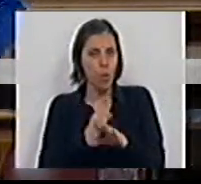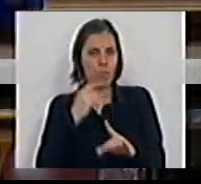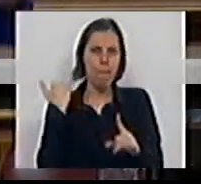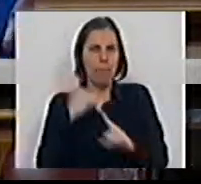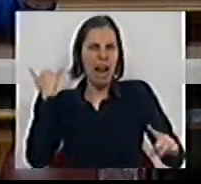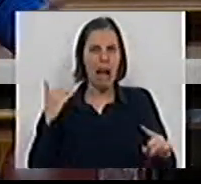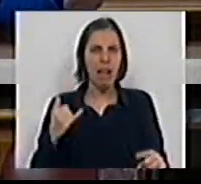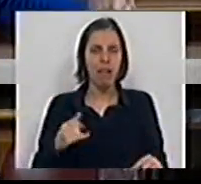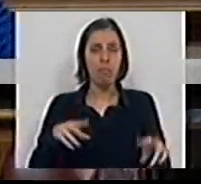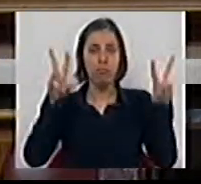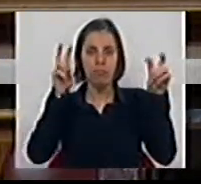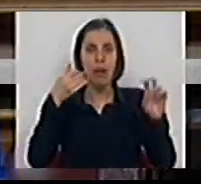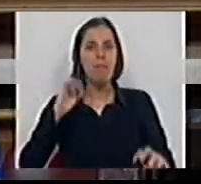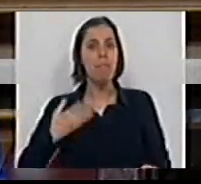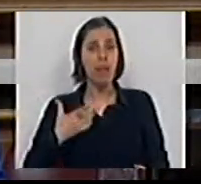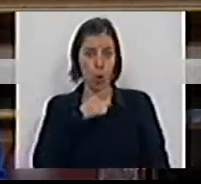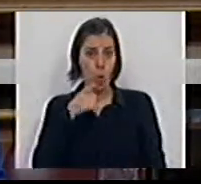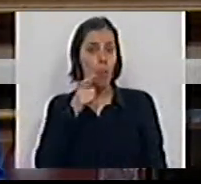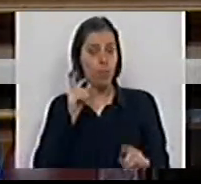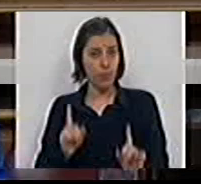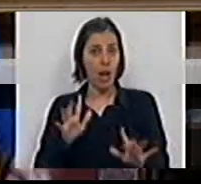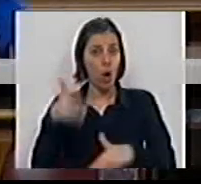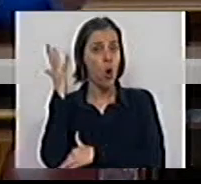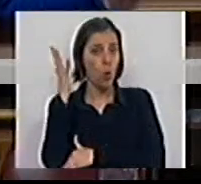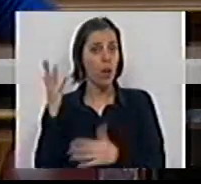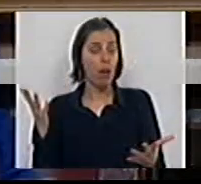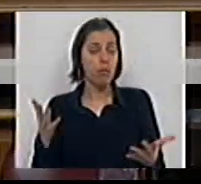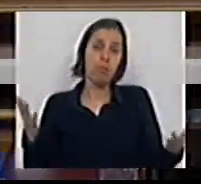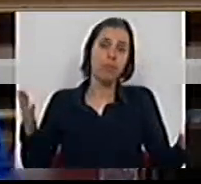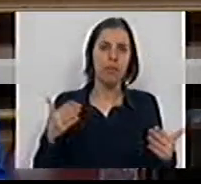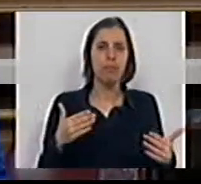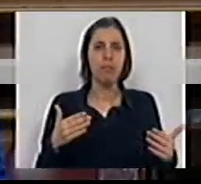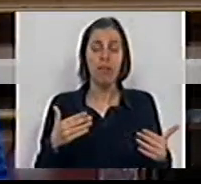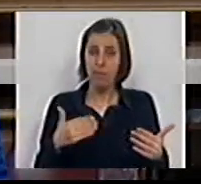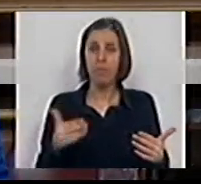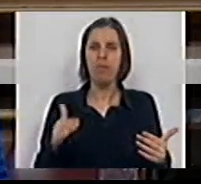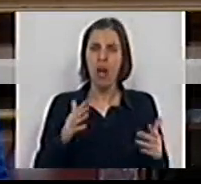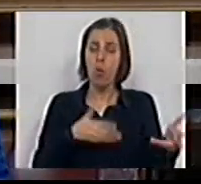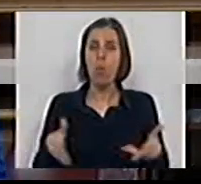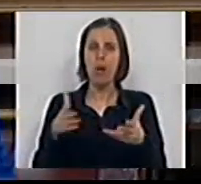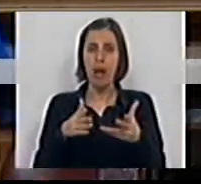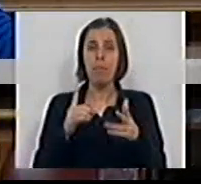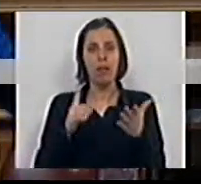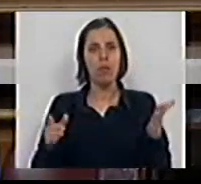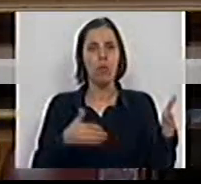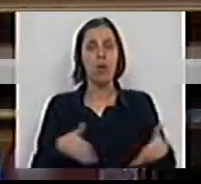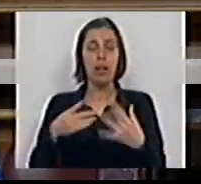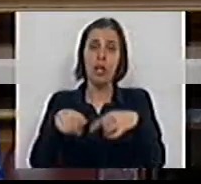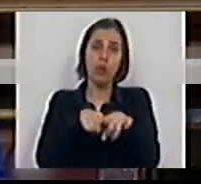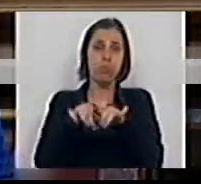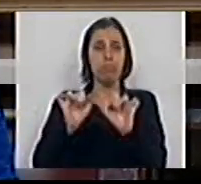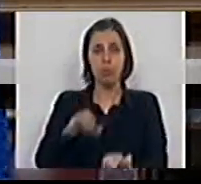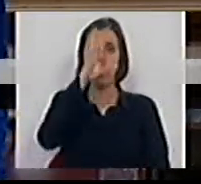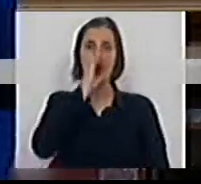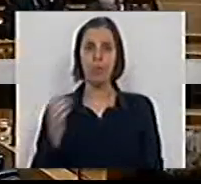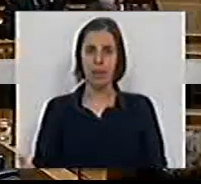pancada com a qual o PSD se comprometeu neste Congresso e que vai ser o caminho e a rota das políticas